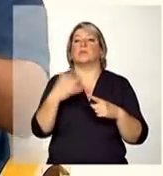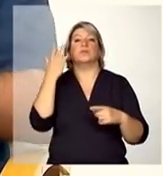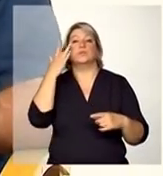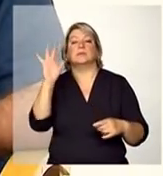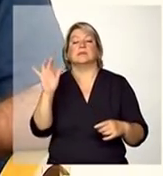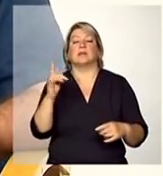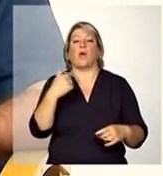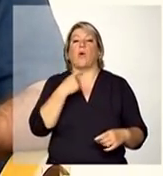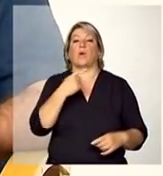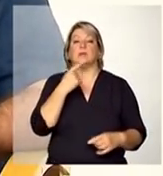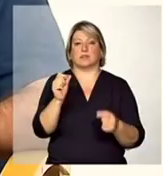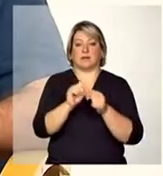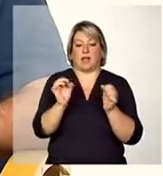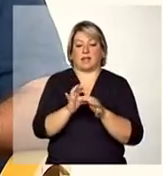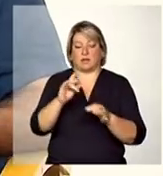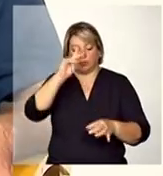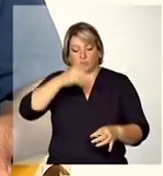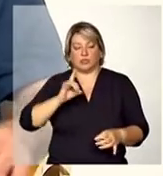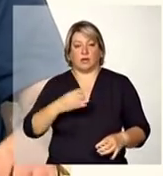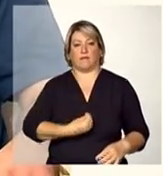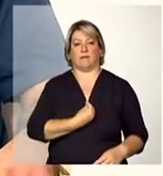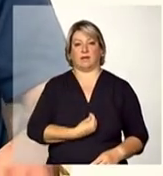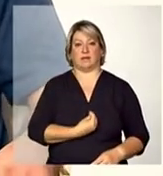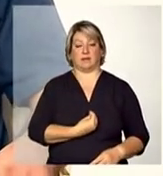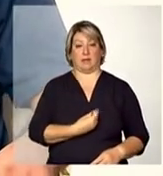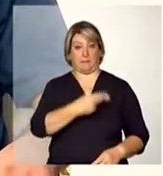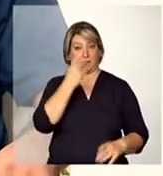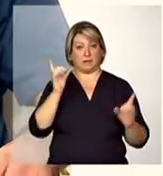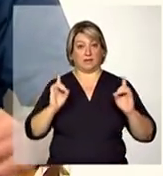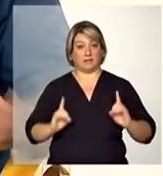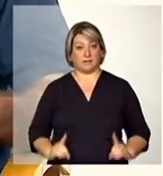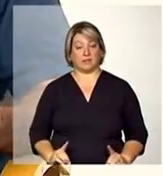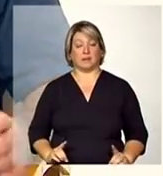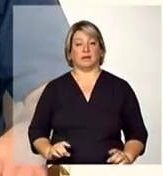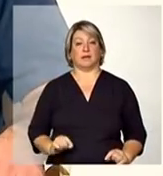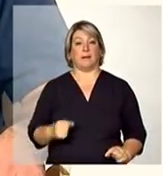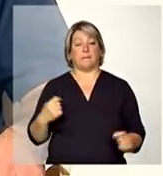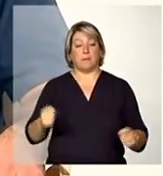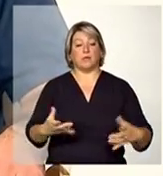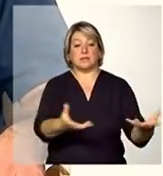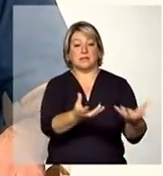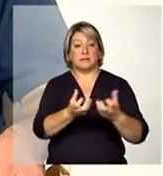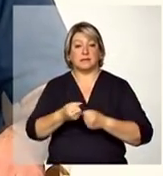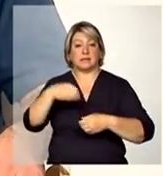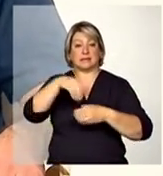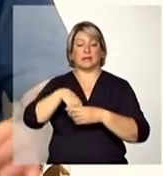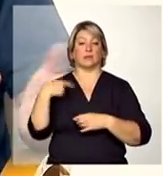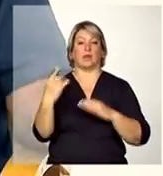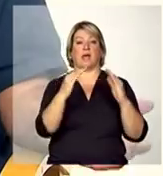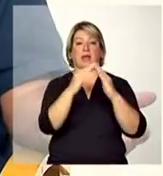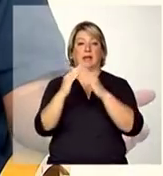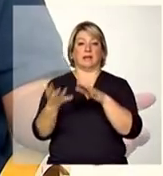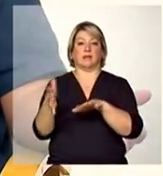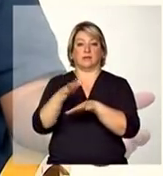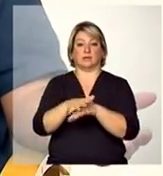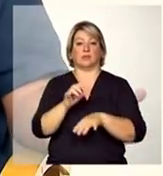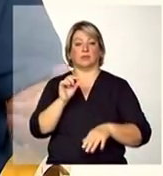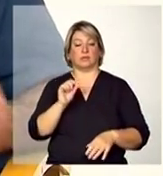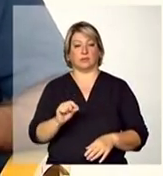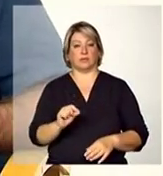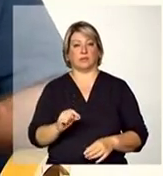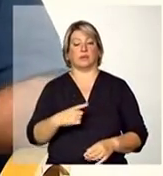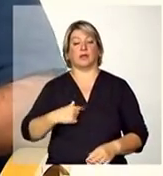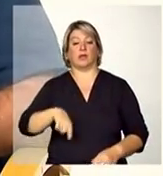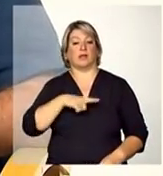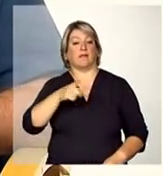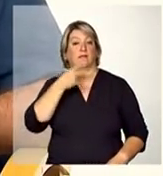de vulnerabilidade para que as pessoas com deficiência possam ser acolhidas nas residências inclusivas que são as vulnerabilidades sociais a